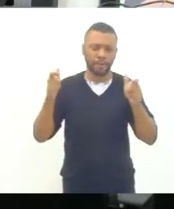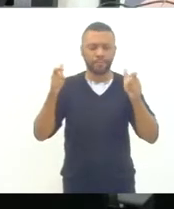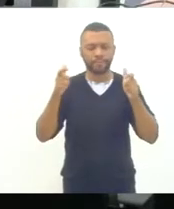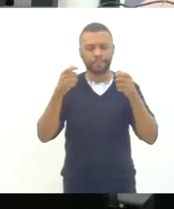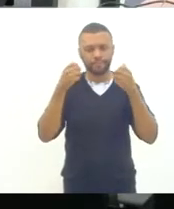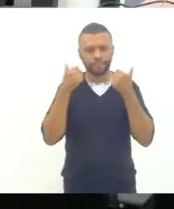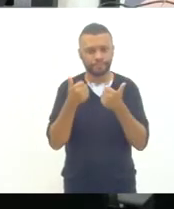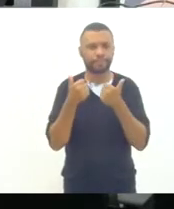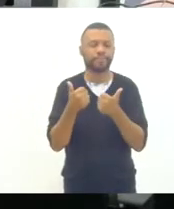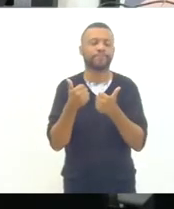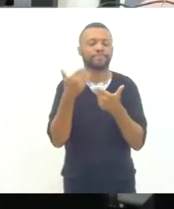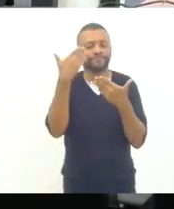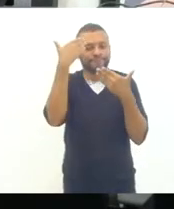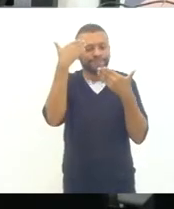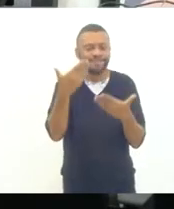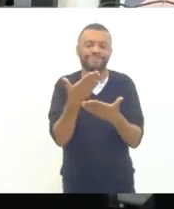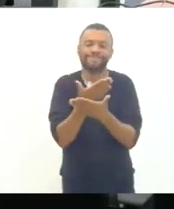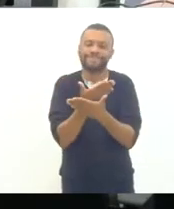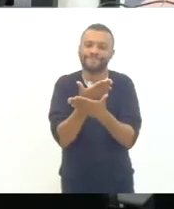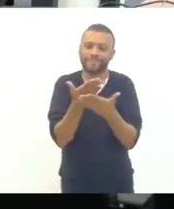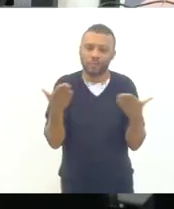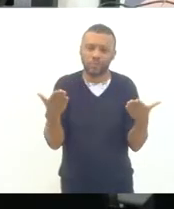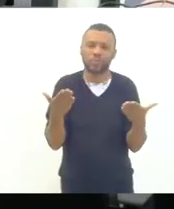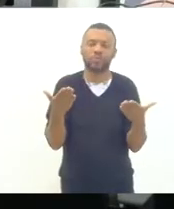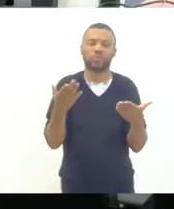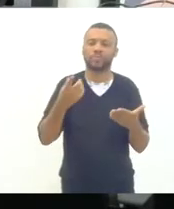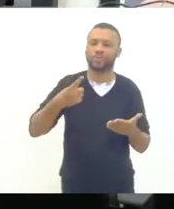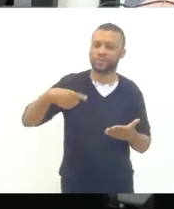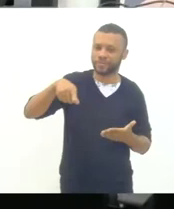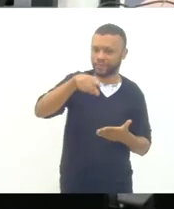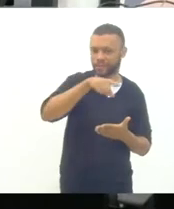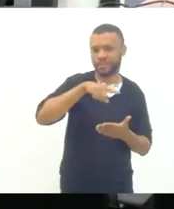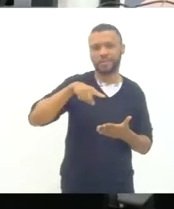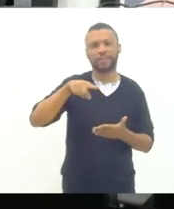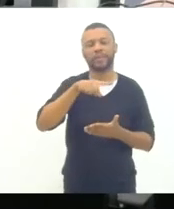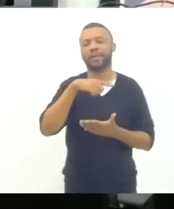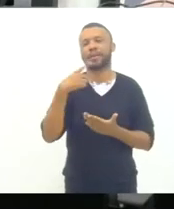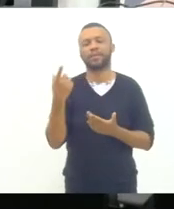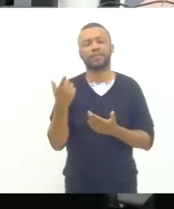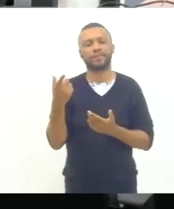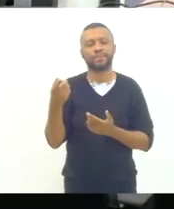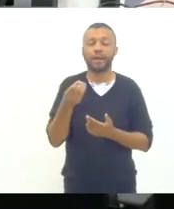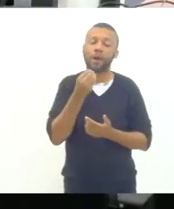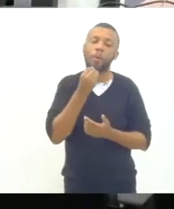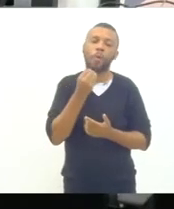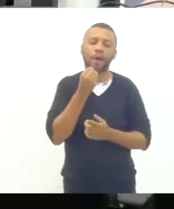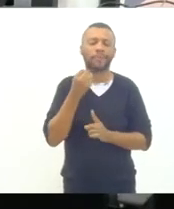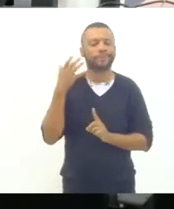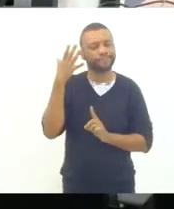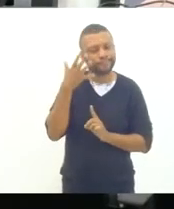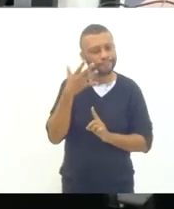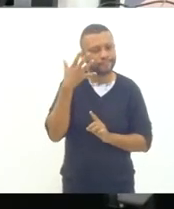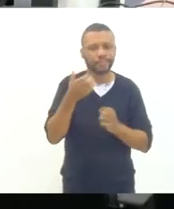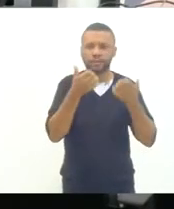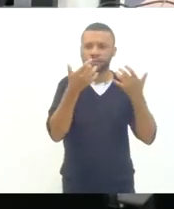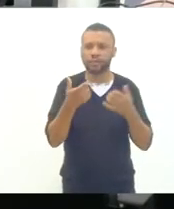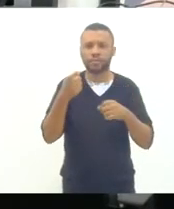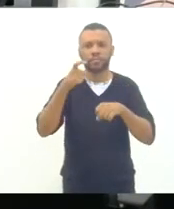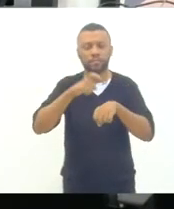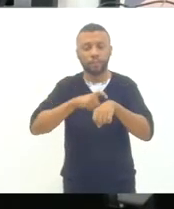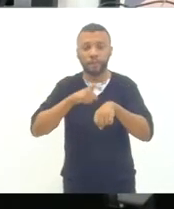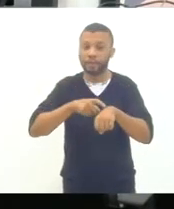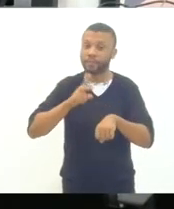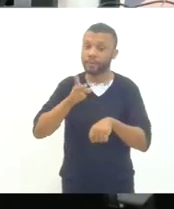bom agradeço a todos e todas aí pela palavra por estar aqui nesse momento estamos sempre à